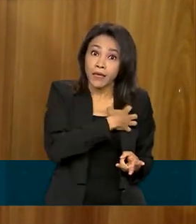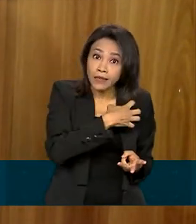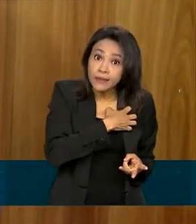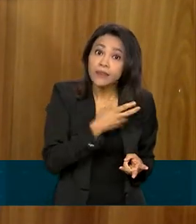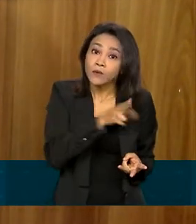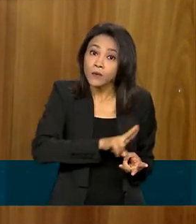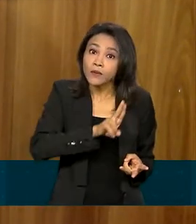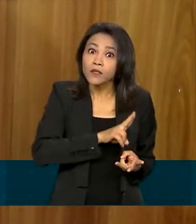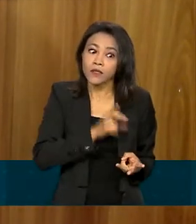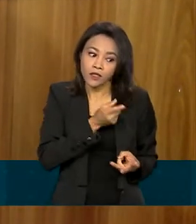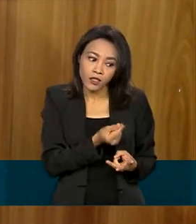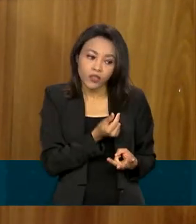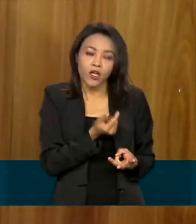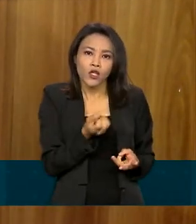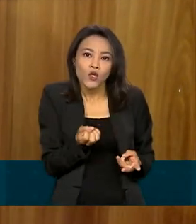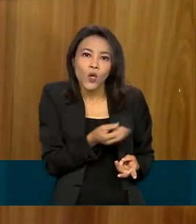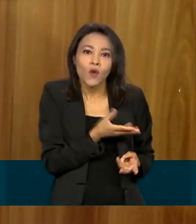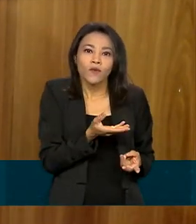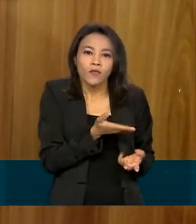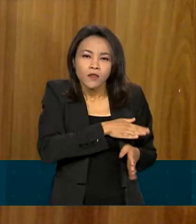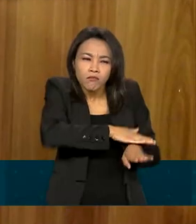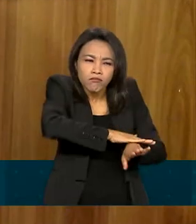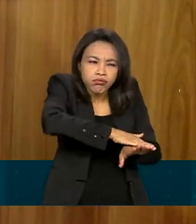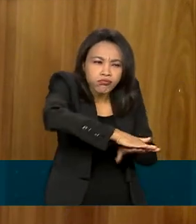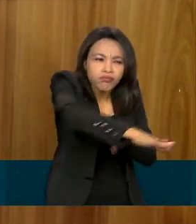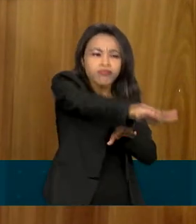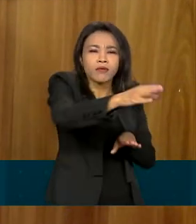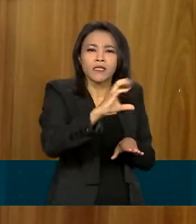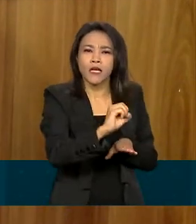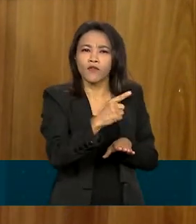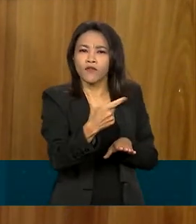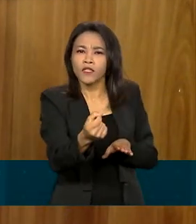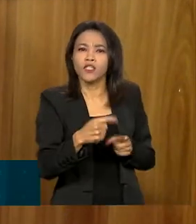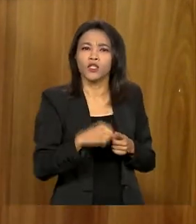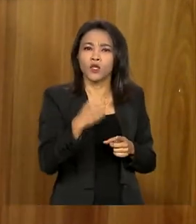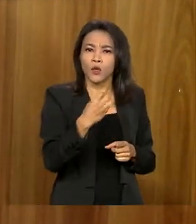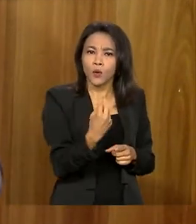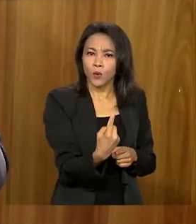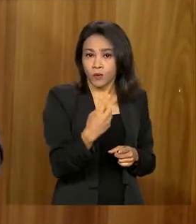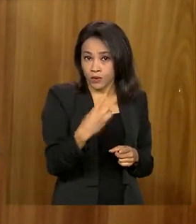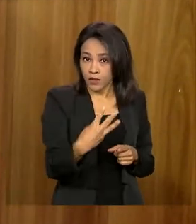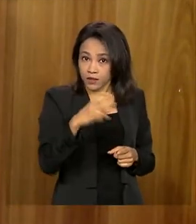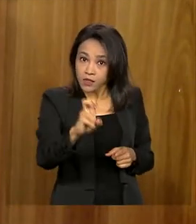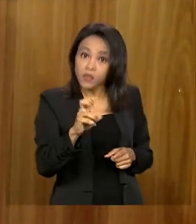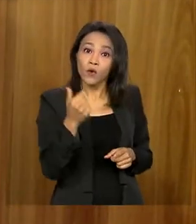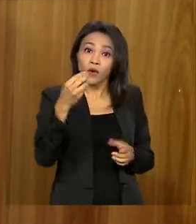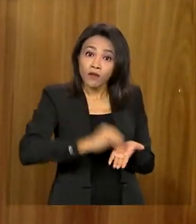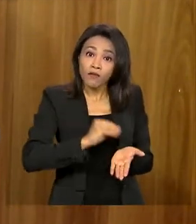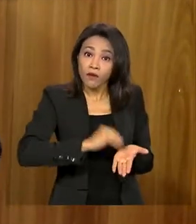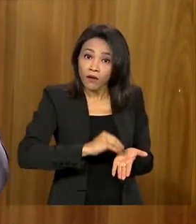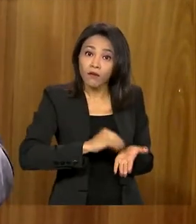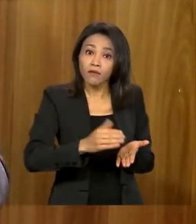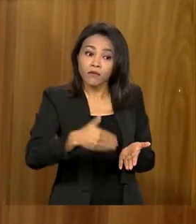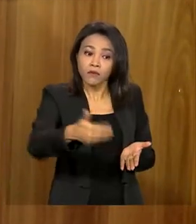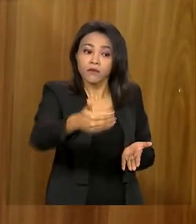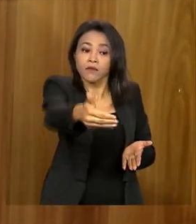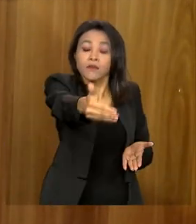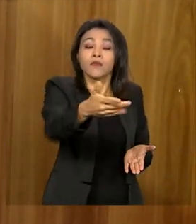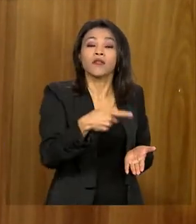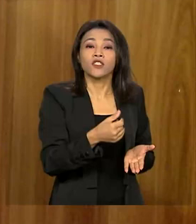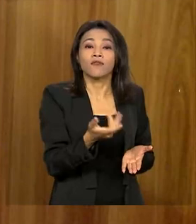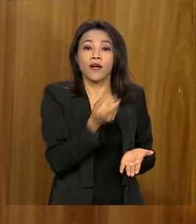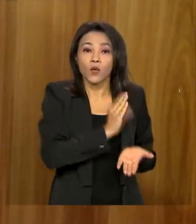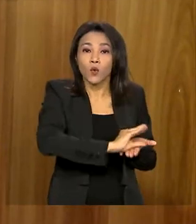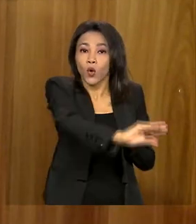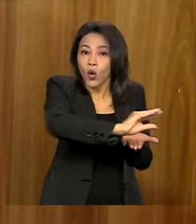Então, a gente vai colocando as novas rodovias, pavimentando a 020, a 040, a 135, em Minas Gerais, rodovias que ainda estão em leito natural, e a gente vai colocando, então, o